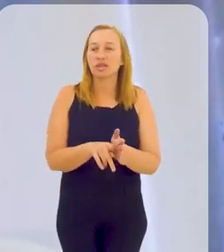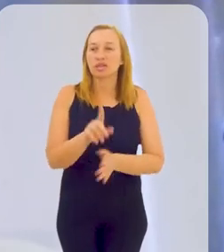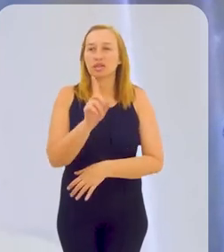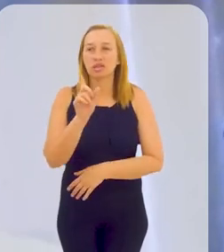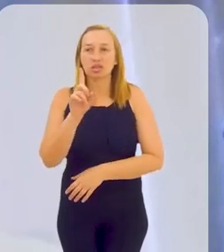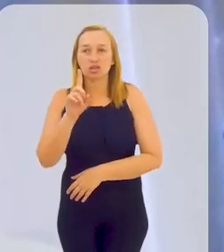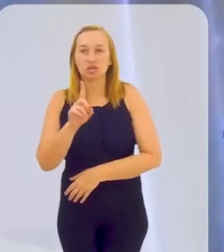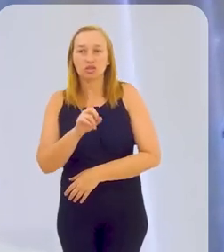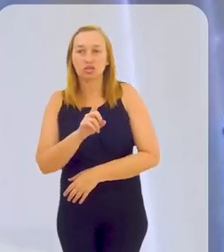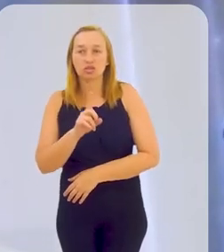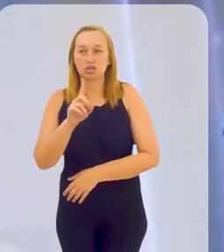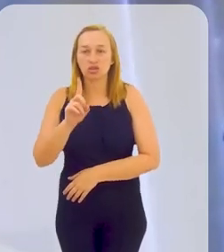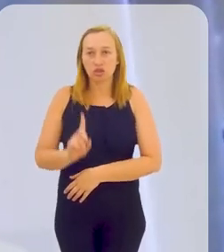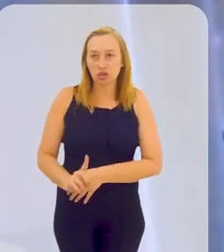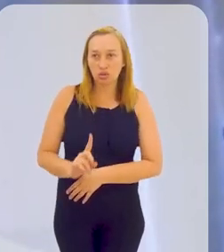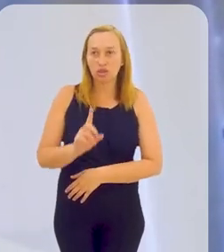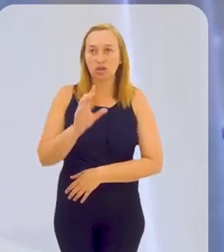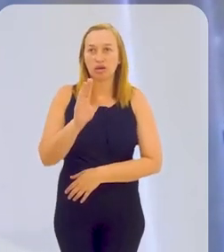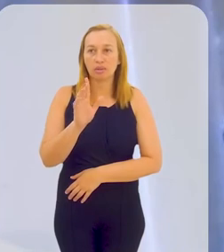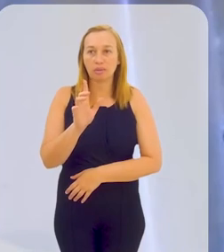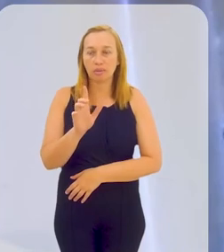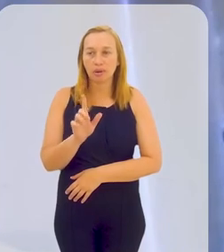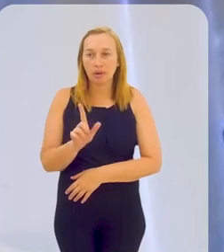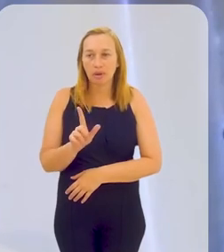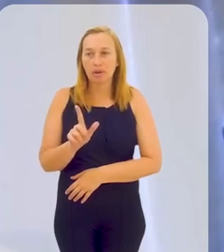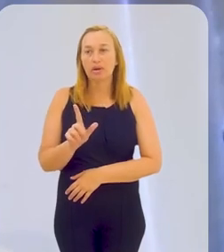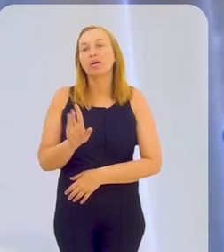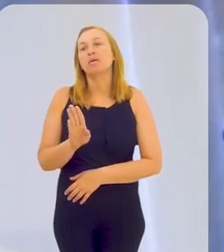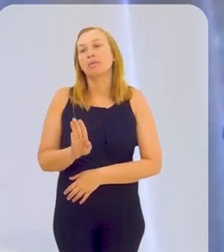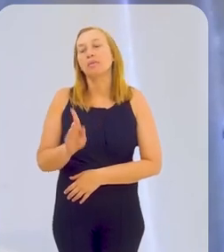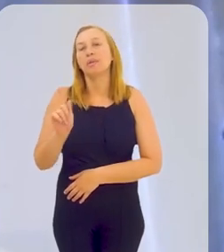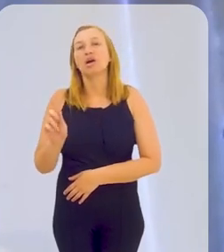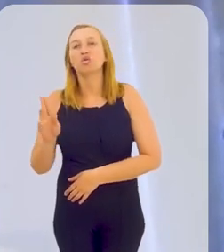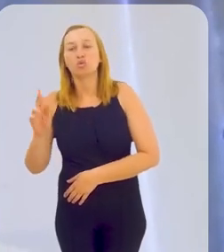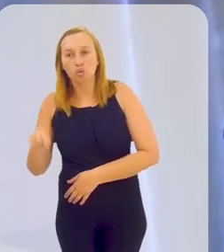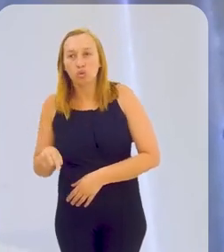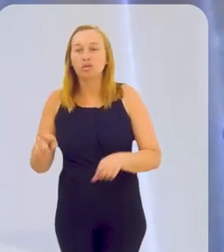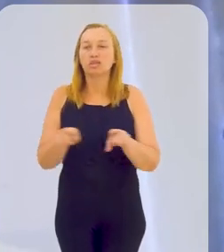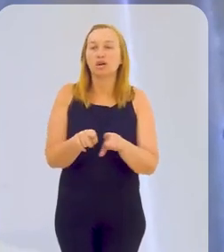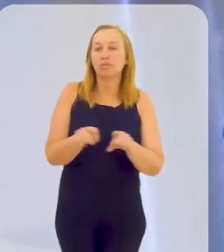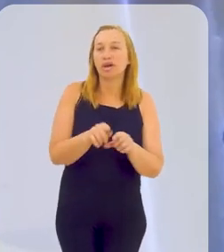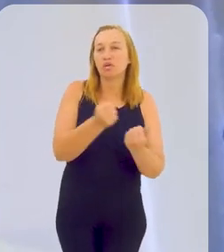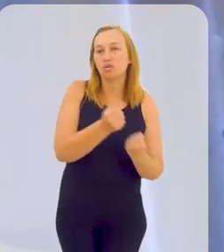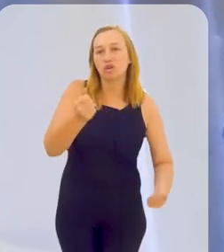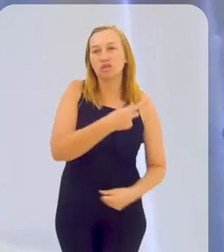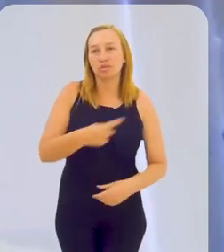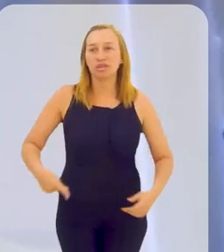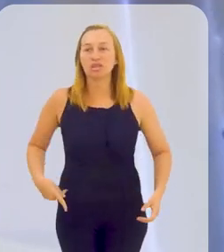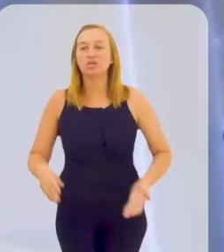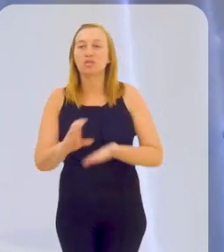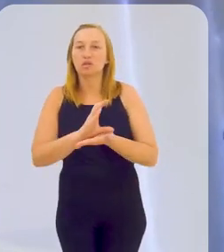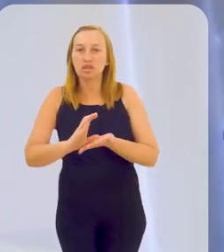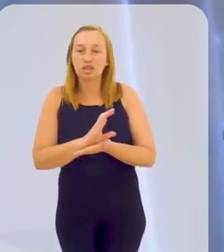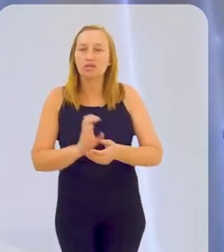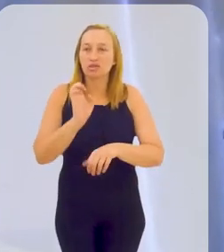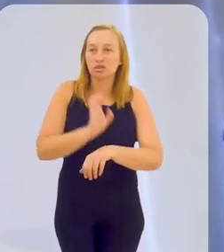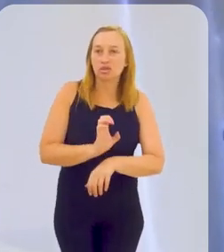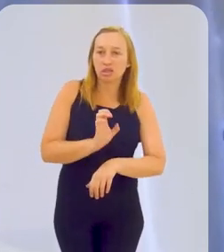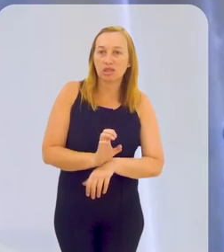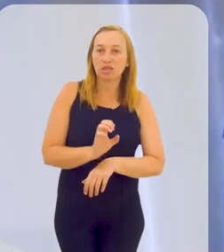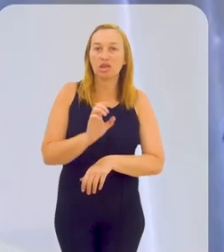diretoria do Comitê Guandu, o nosso representante é vice-presidente também do Conselho Estadual de Recursos